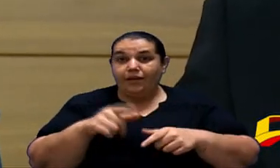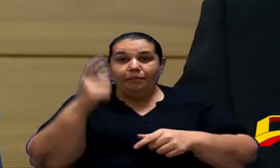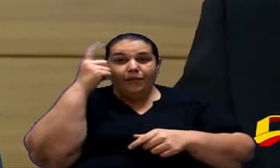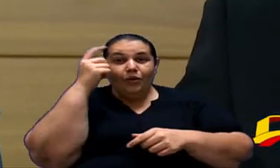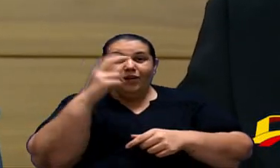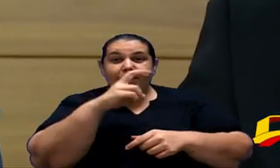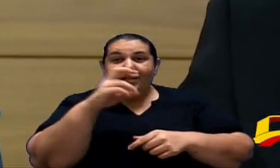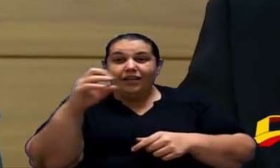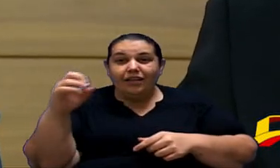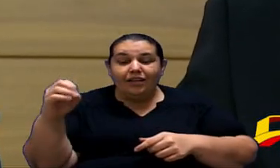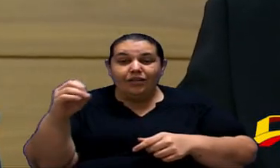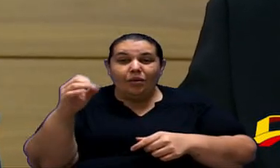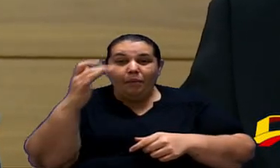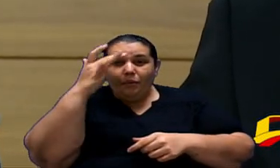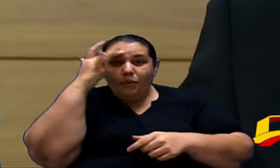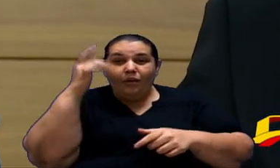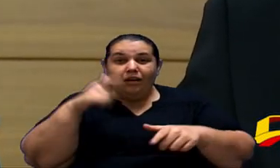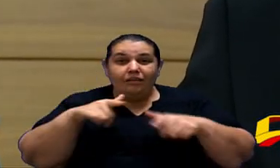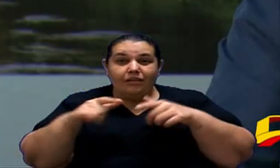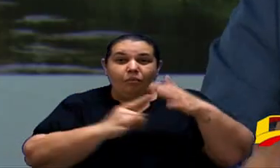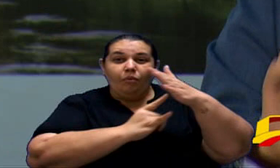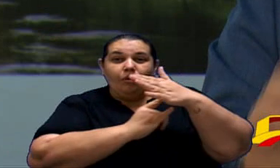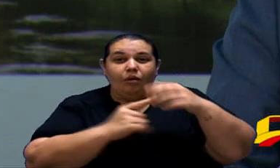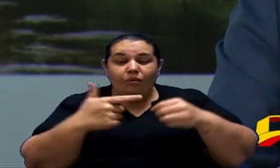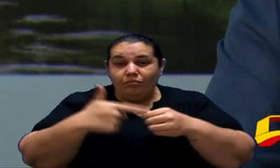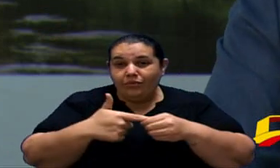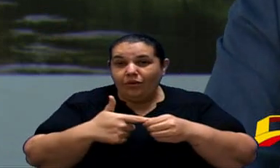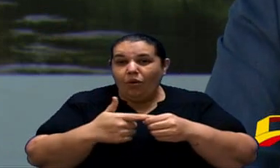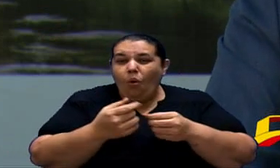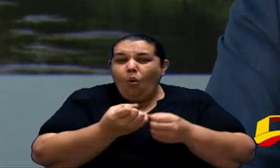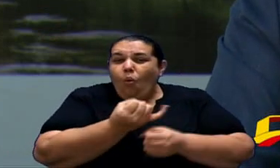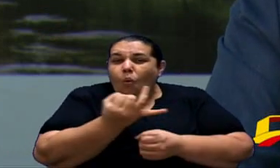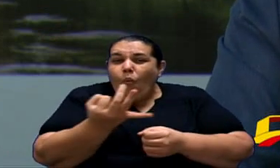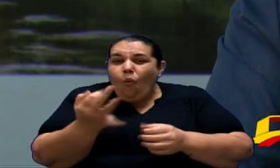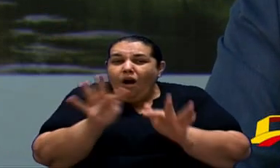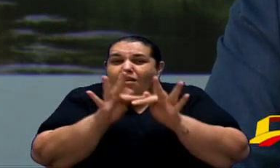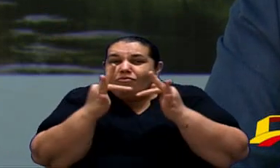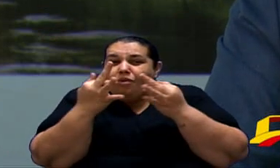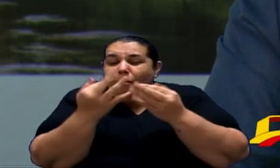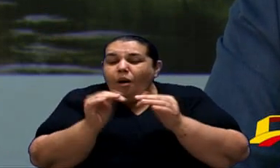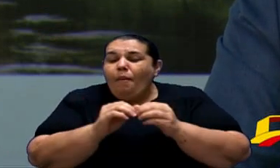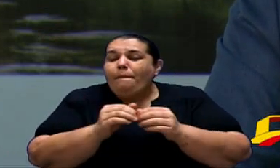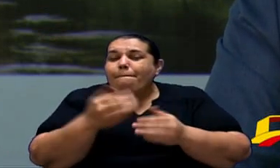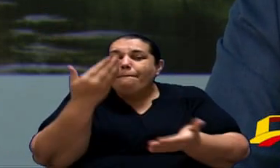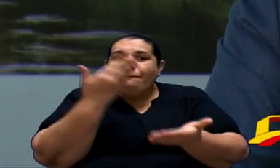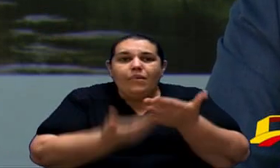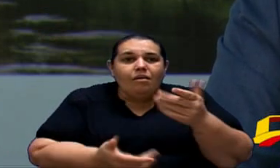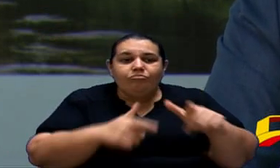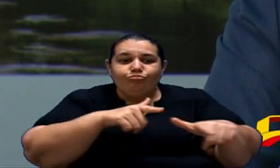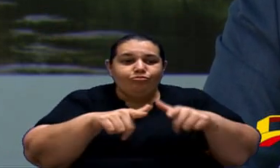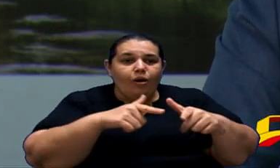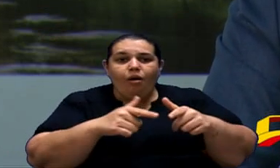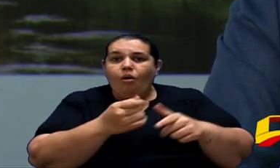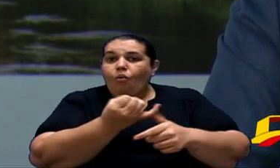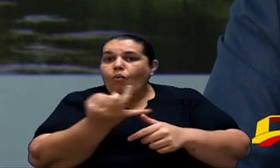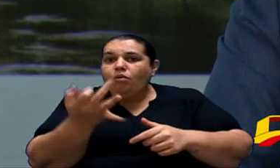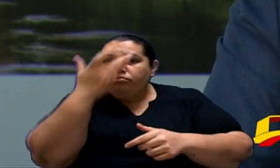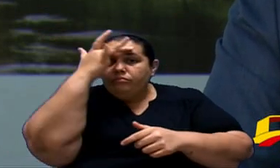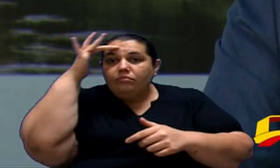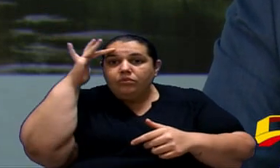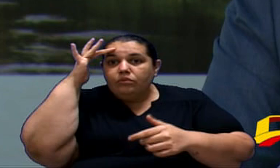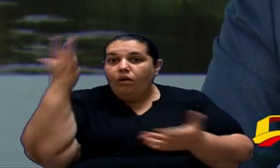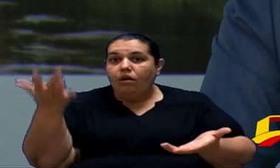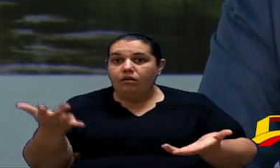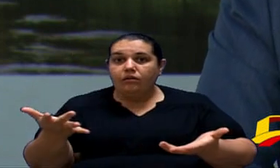500 mil Frentistas Desempregados Quantas Família Essas 500 mil Pessoas Representa É um Número